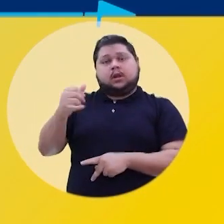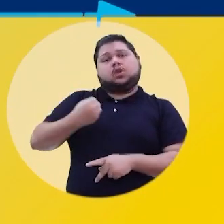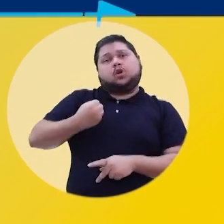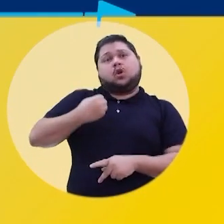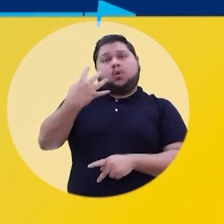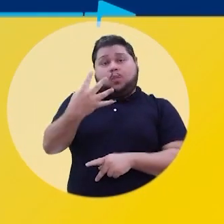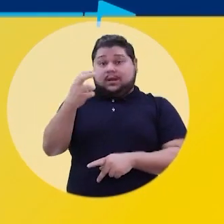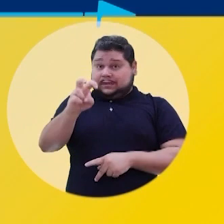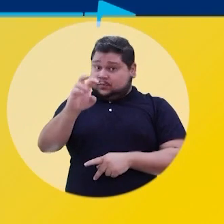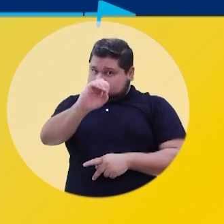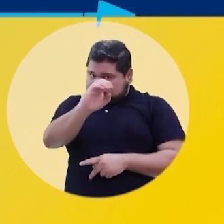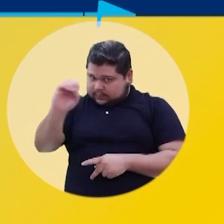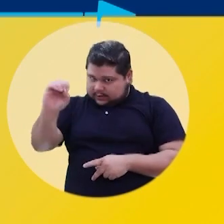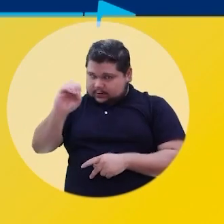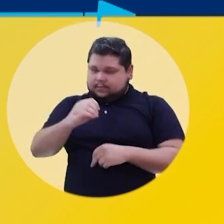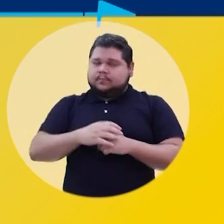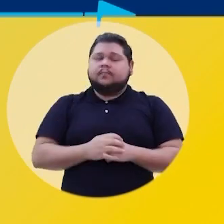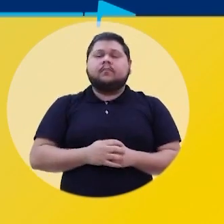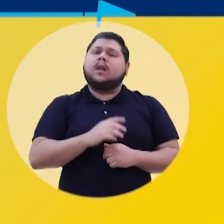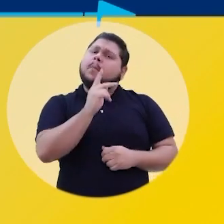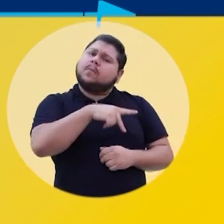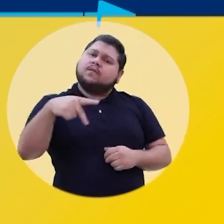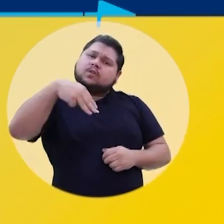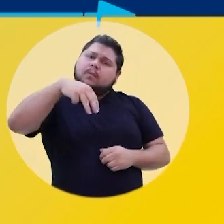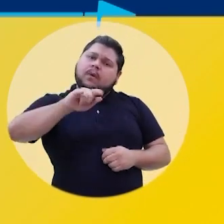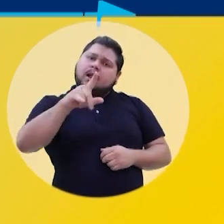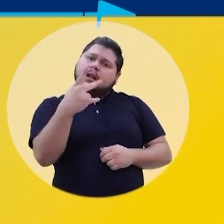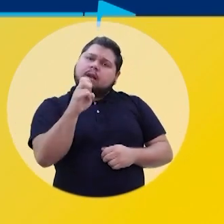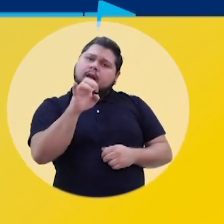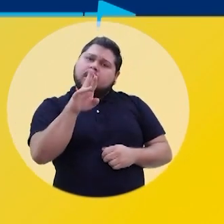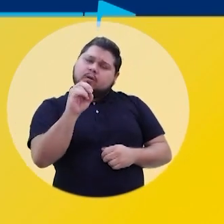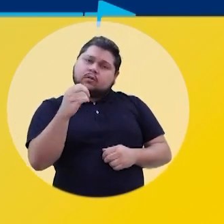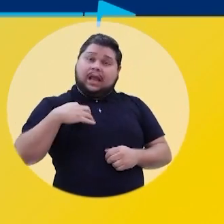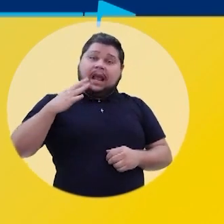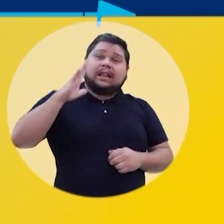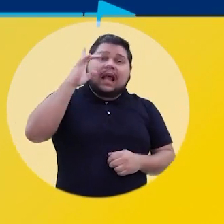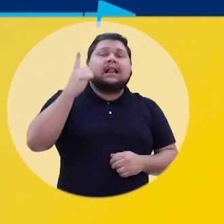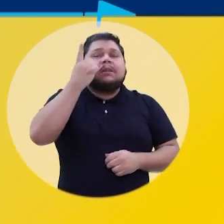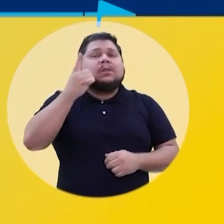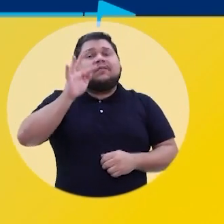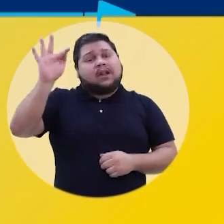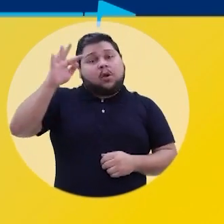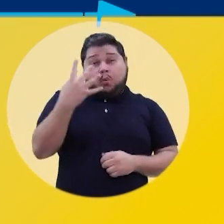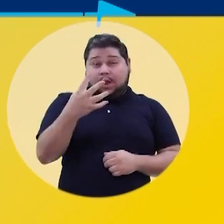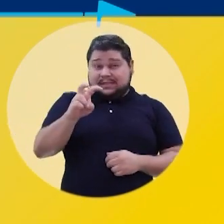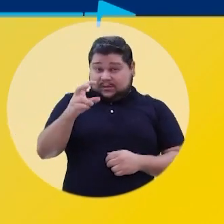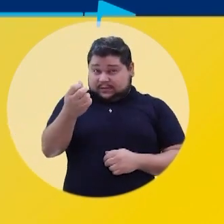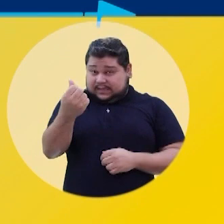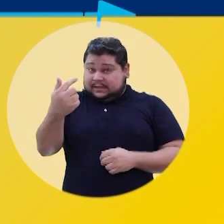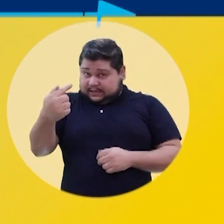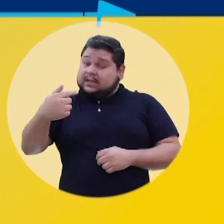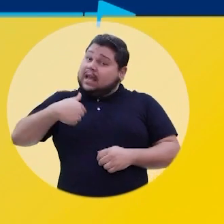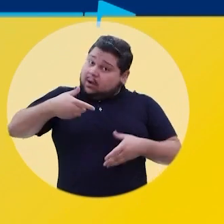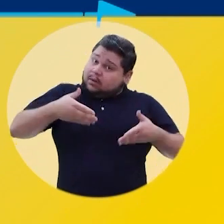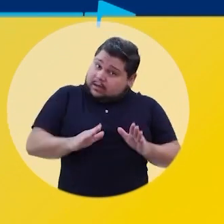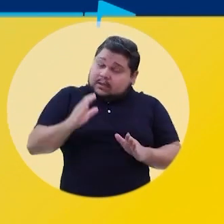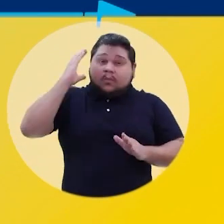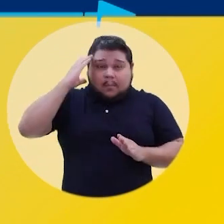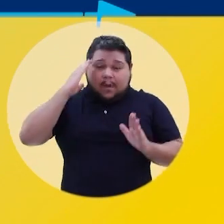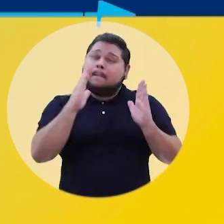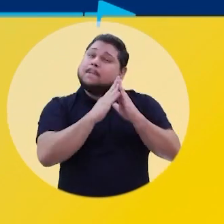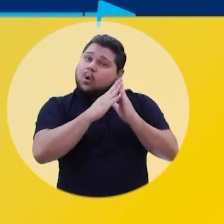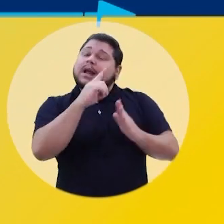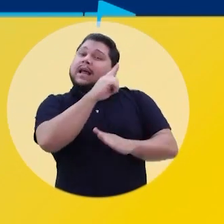A CIDADE Sou professor doutor Malheiros, candidato a deputado federal 4567. Cuiabano, morador de